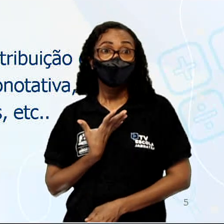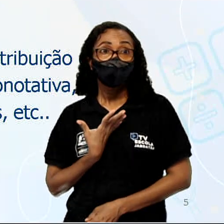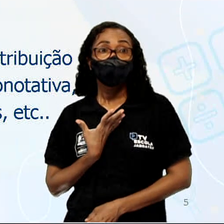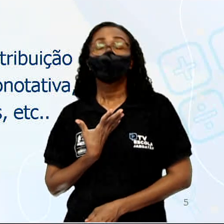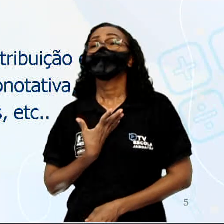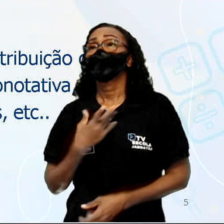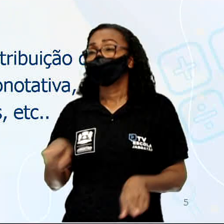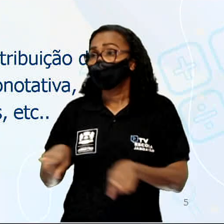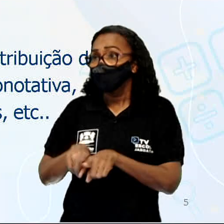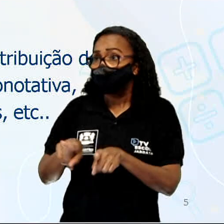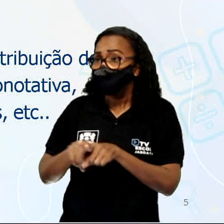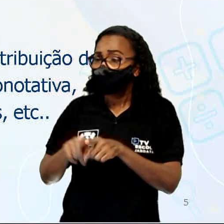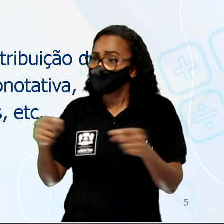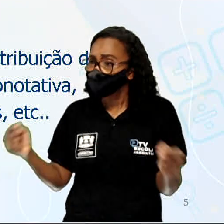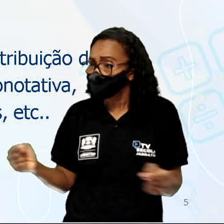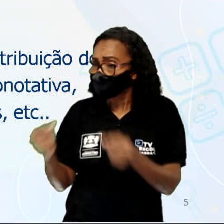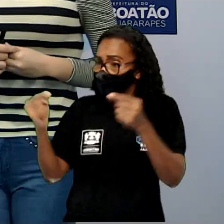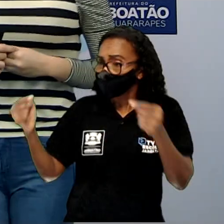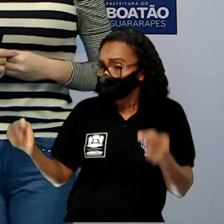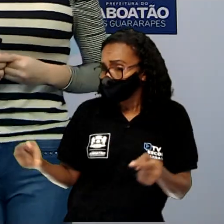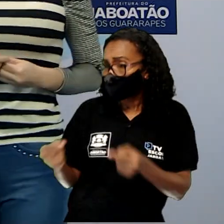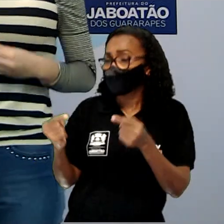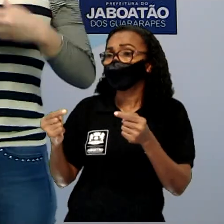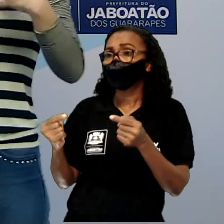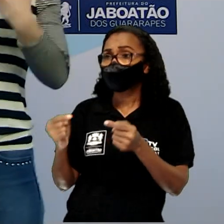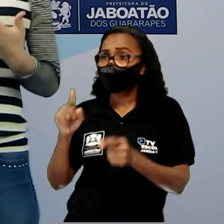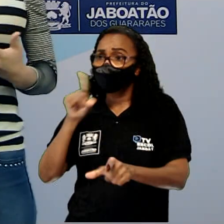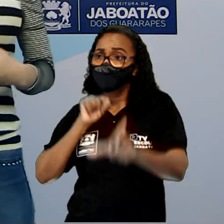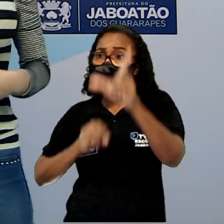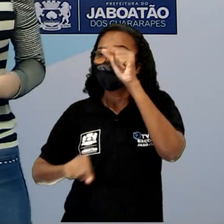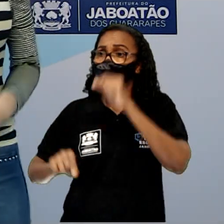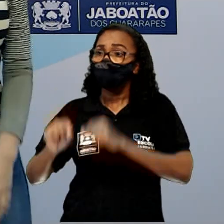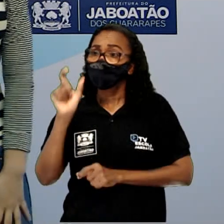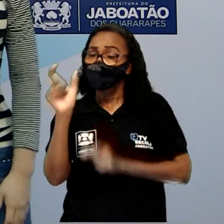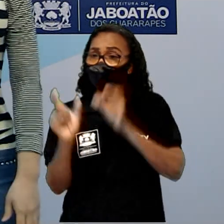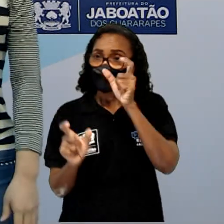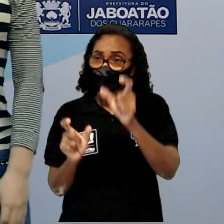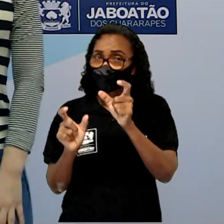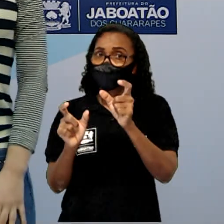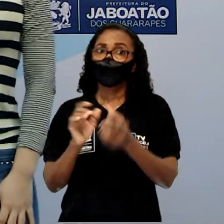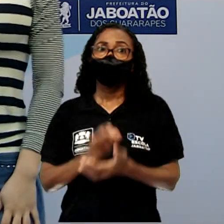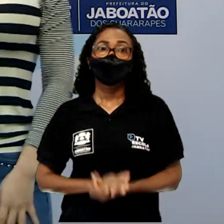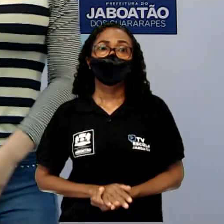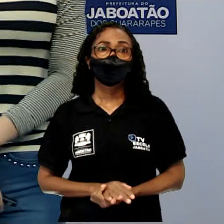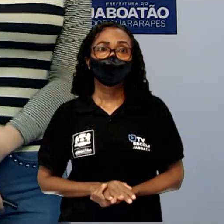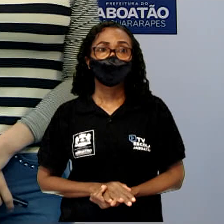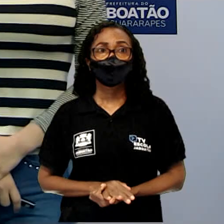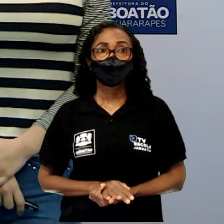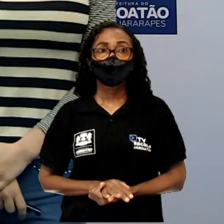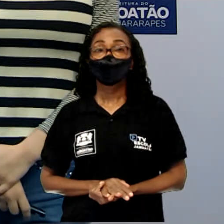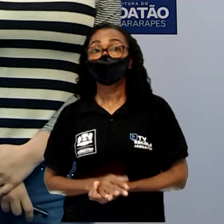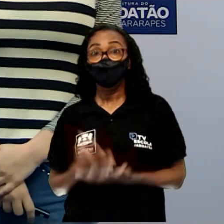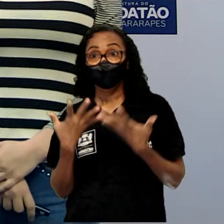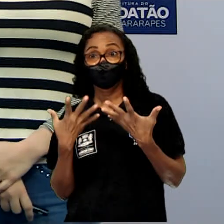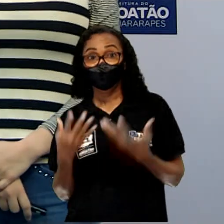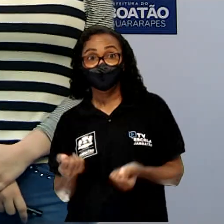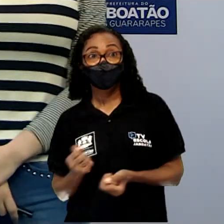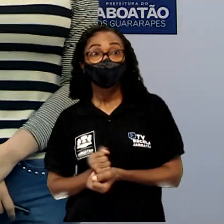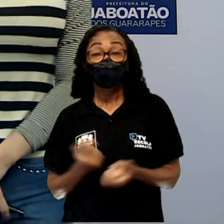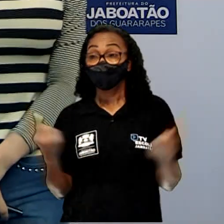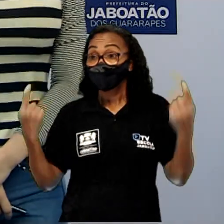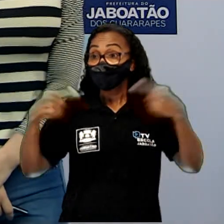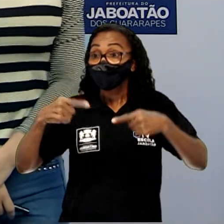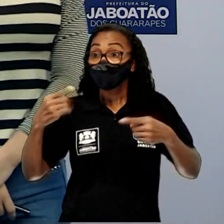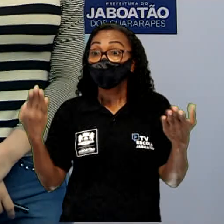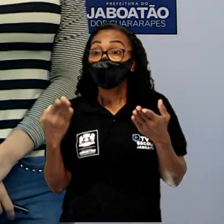rimas, de valor semântico das palavras escolhidas. Ok? Vamos embora? O desafio agora